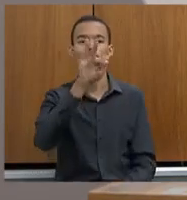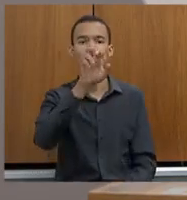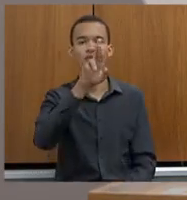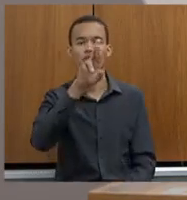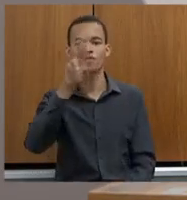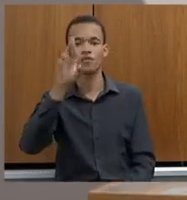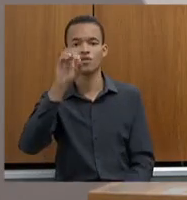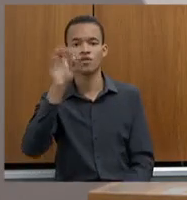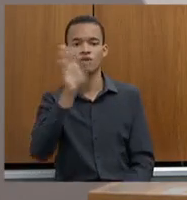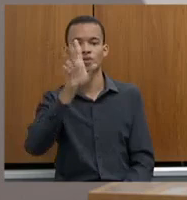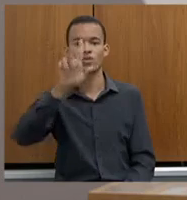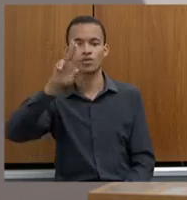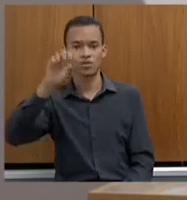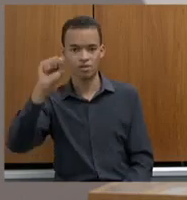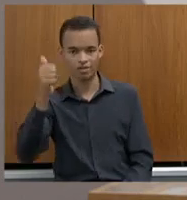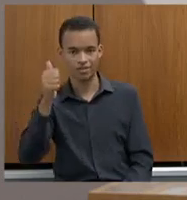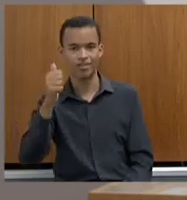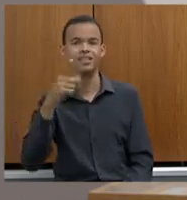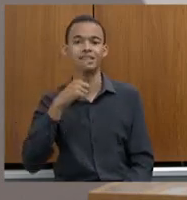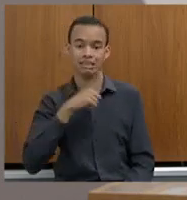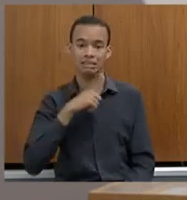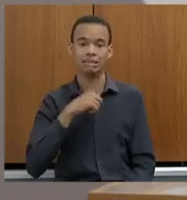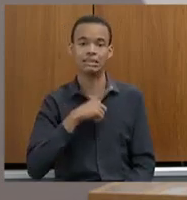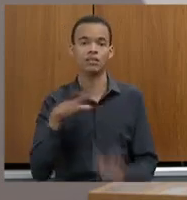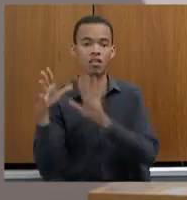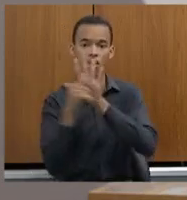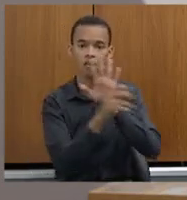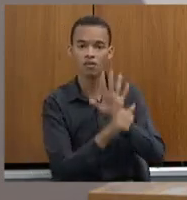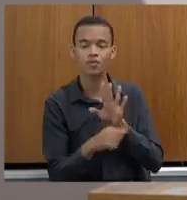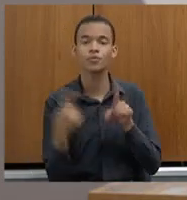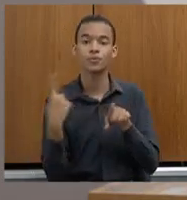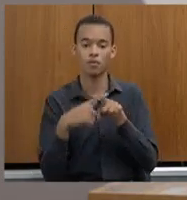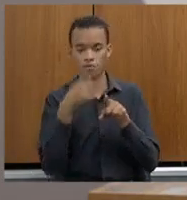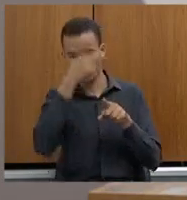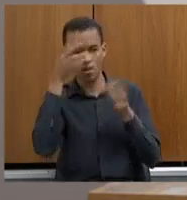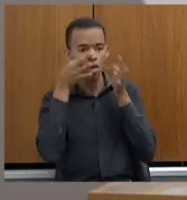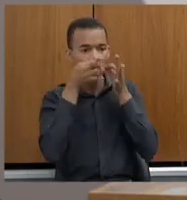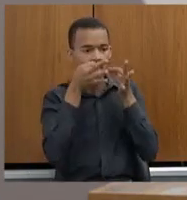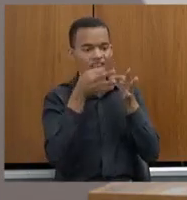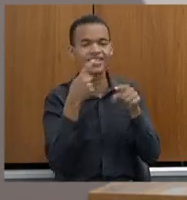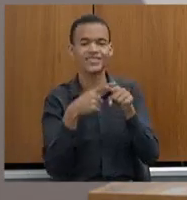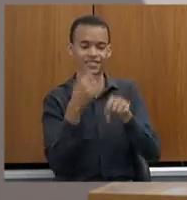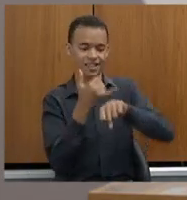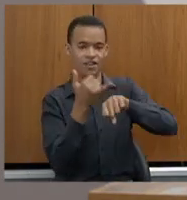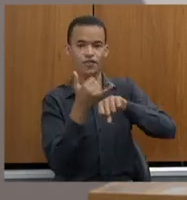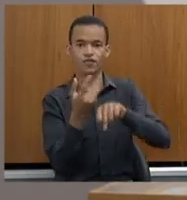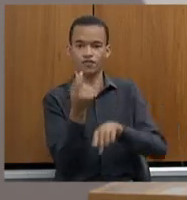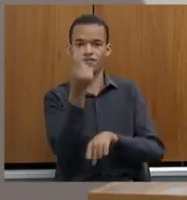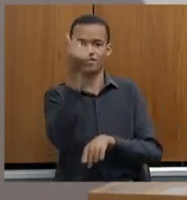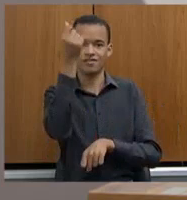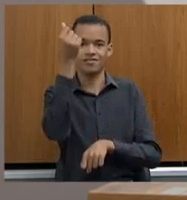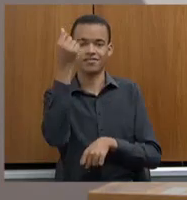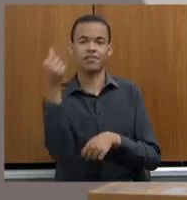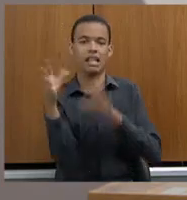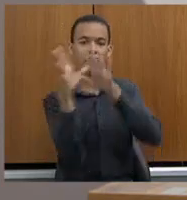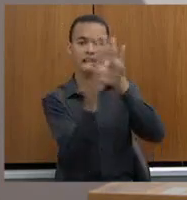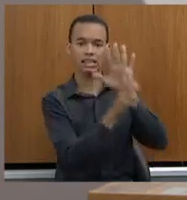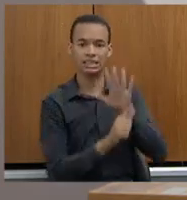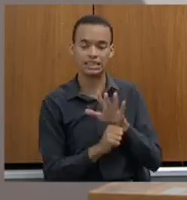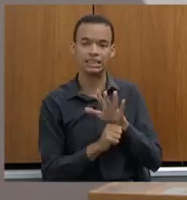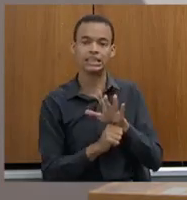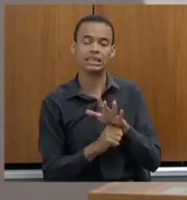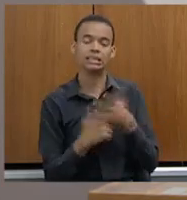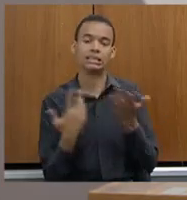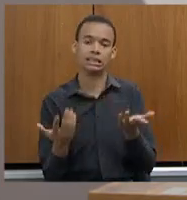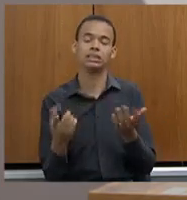ele é um grande atrativo, o aço está muito caro. Então, temos toneladas e toneladas de